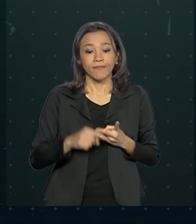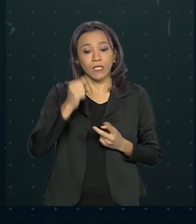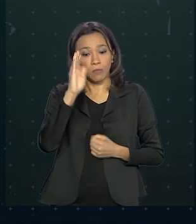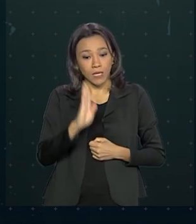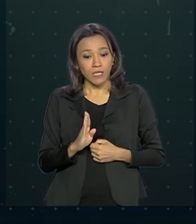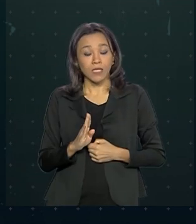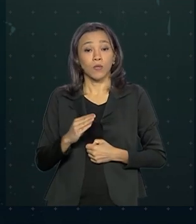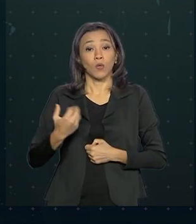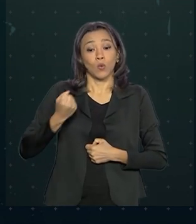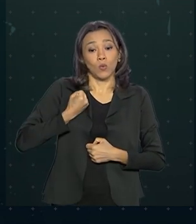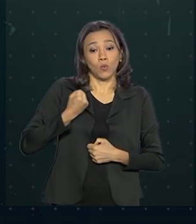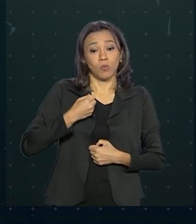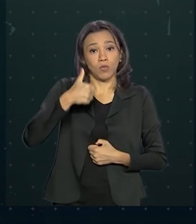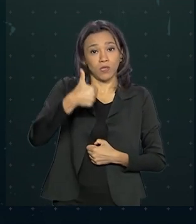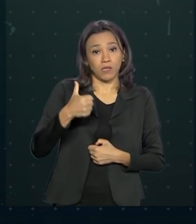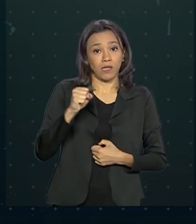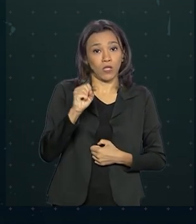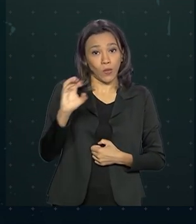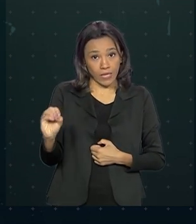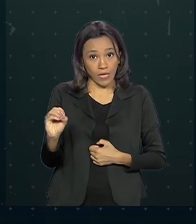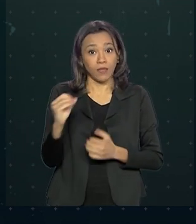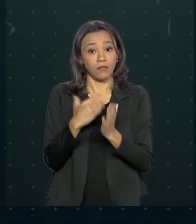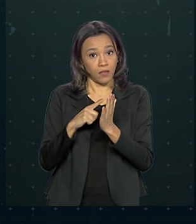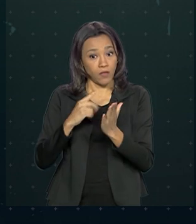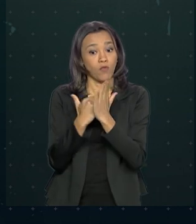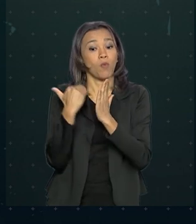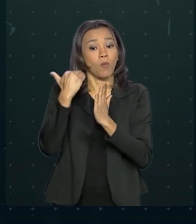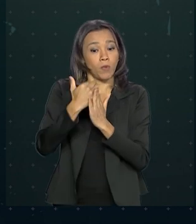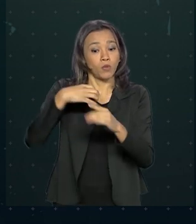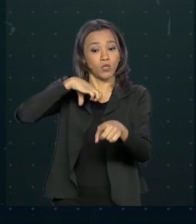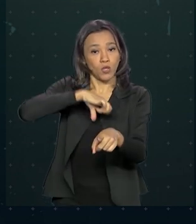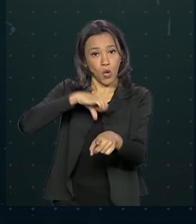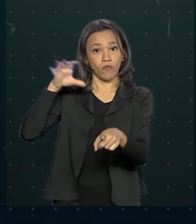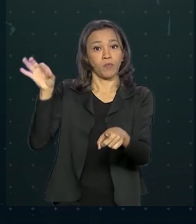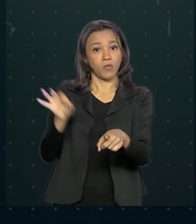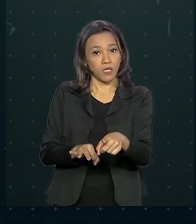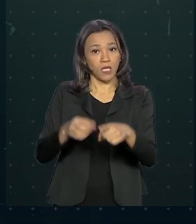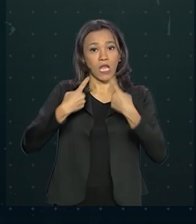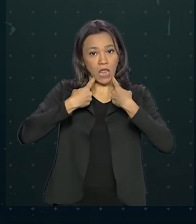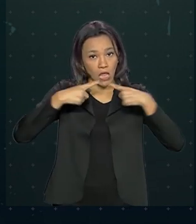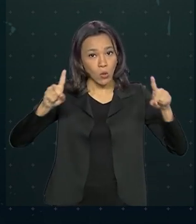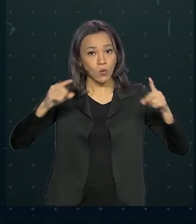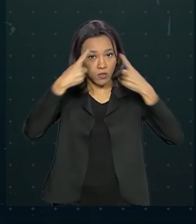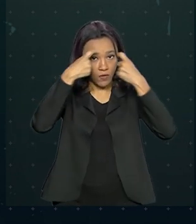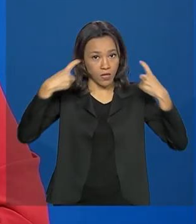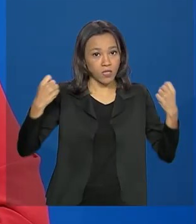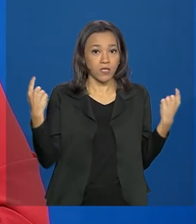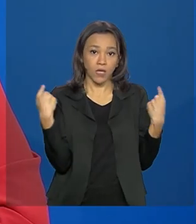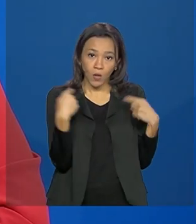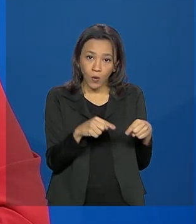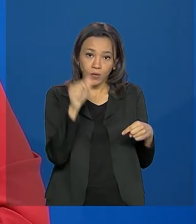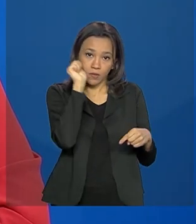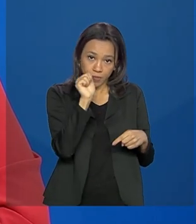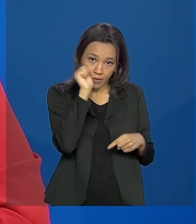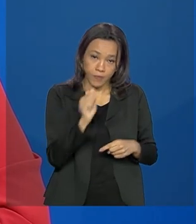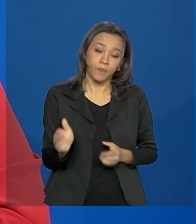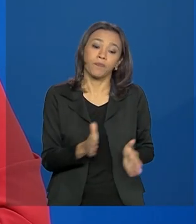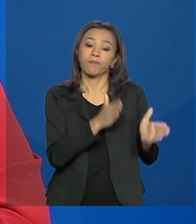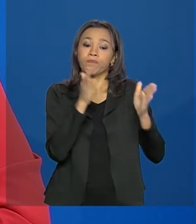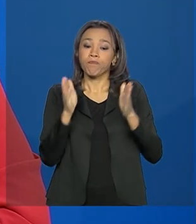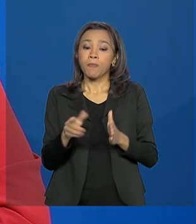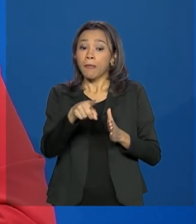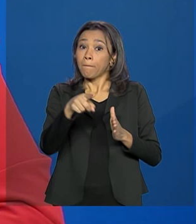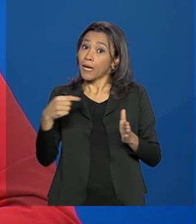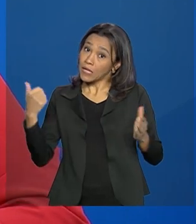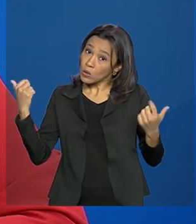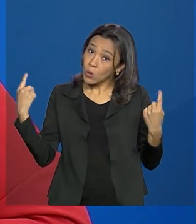o DISC-180 registrou um aumento de 9% nas denúncias de violência contra a mulher. Para combater esse tipo